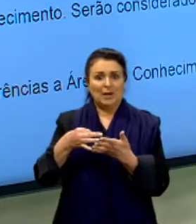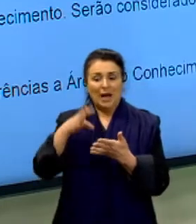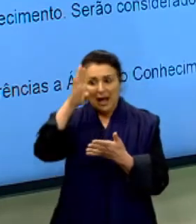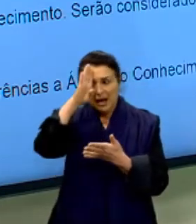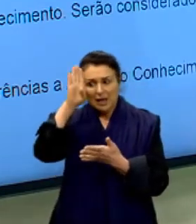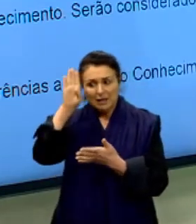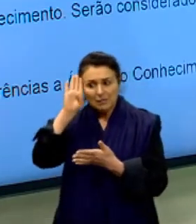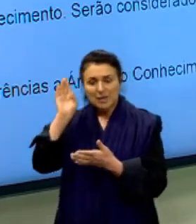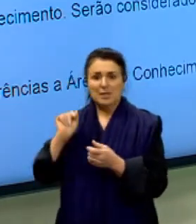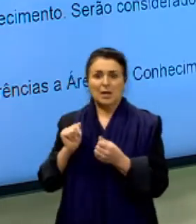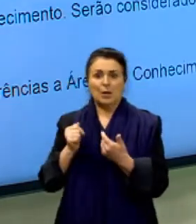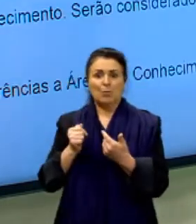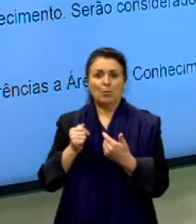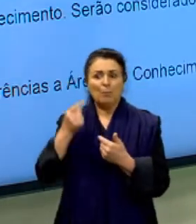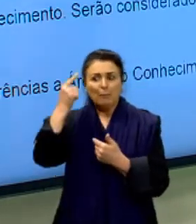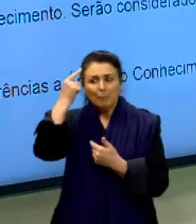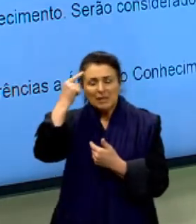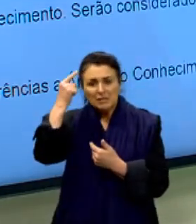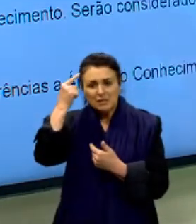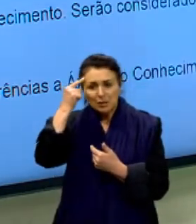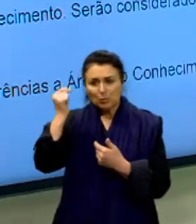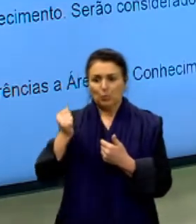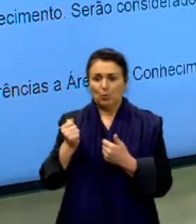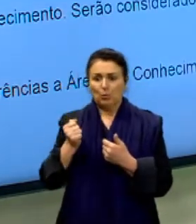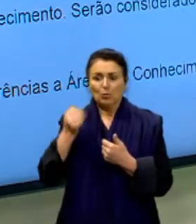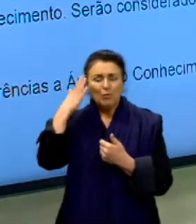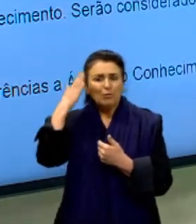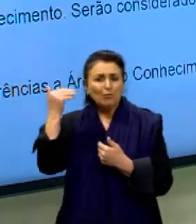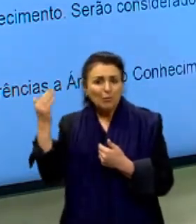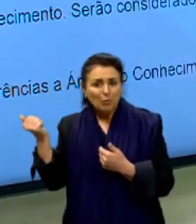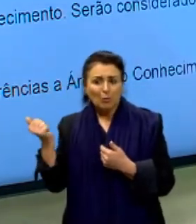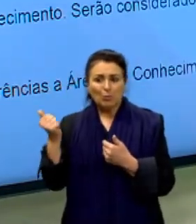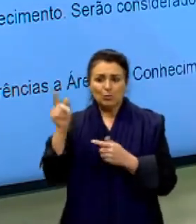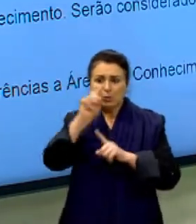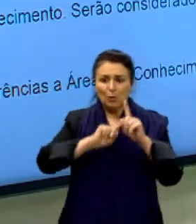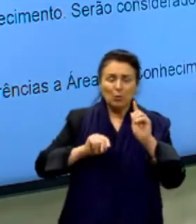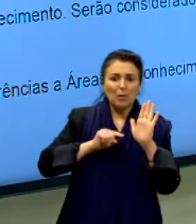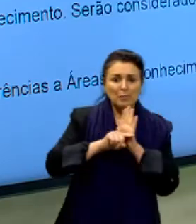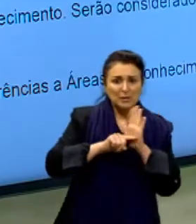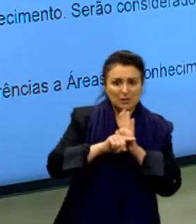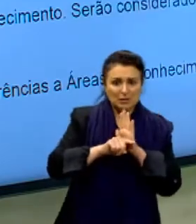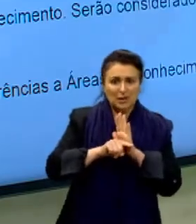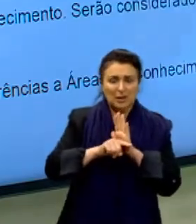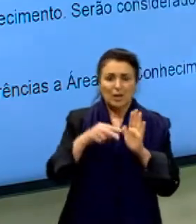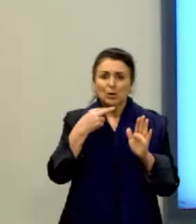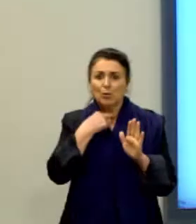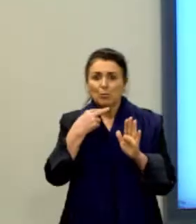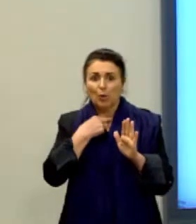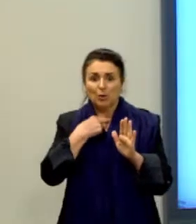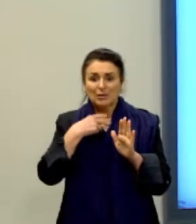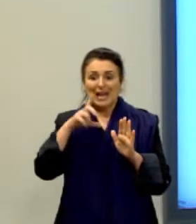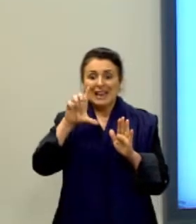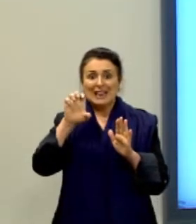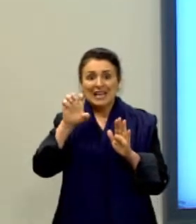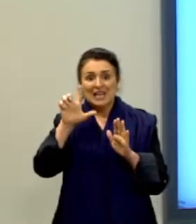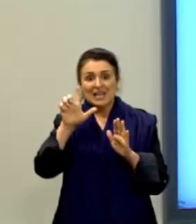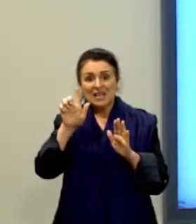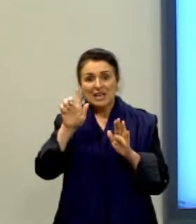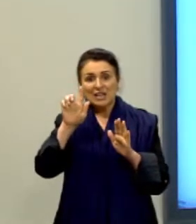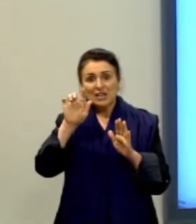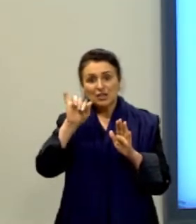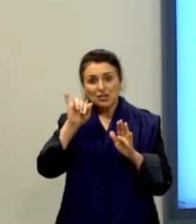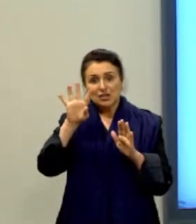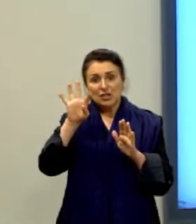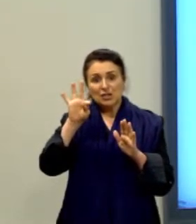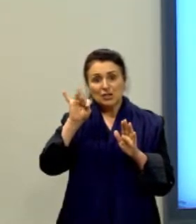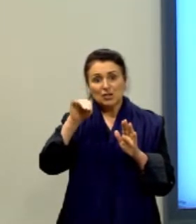grande pensador, um grande estudo, uma grande pesquisa, ele tem que ser legitimado, tá? O